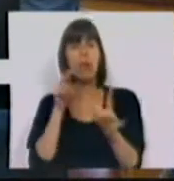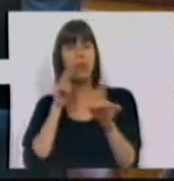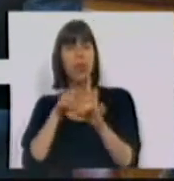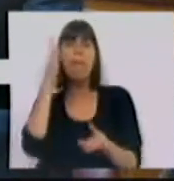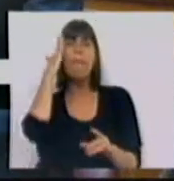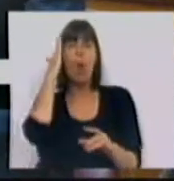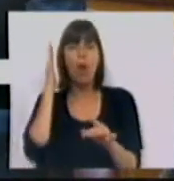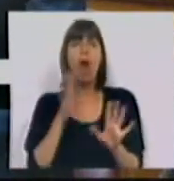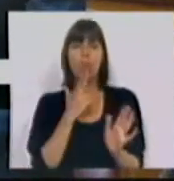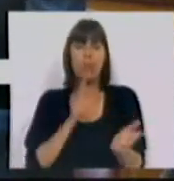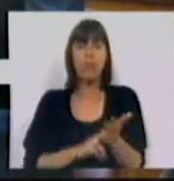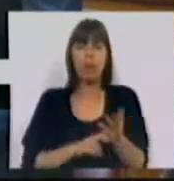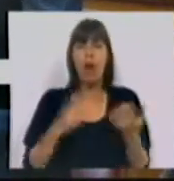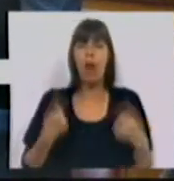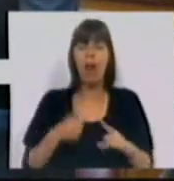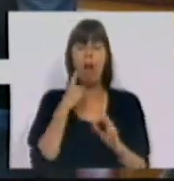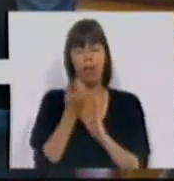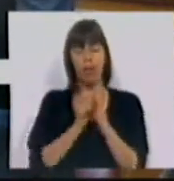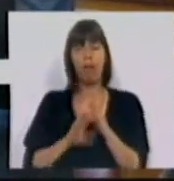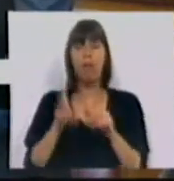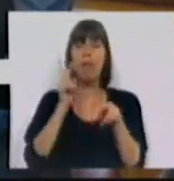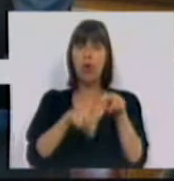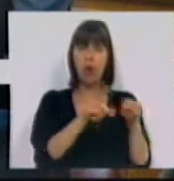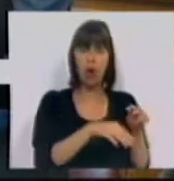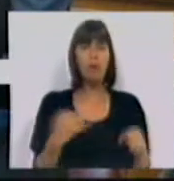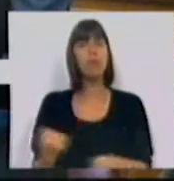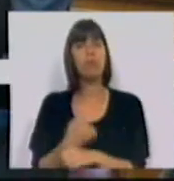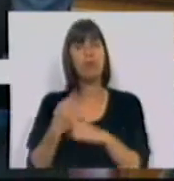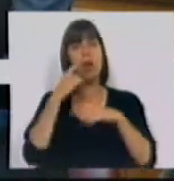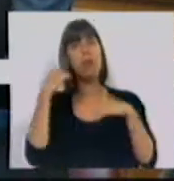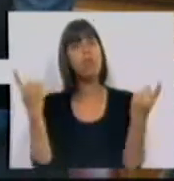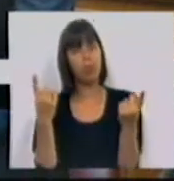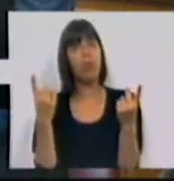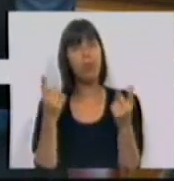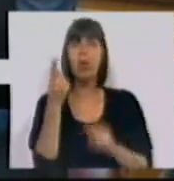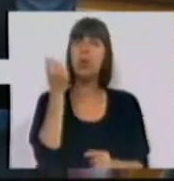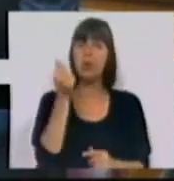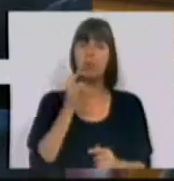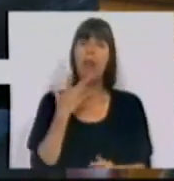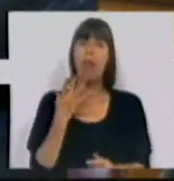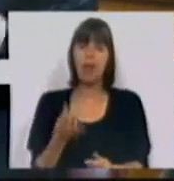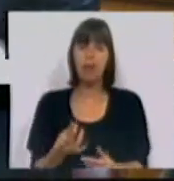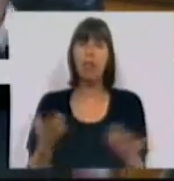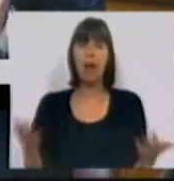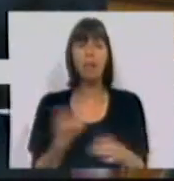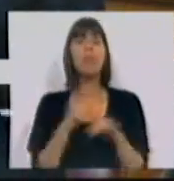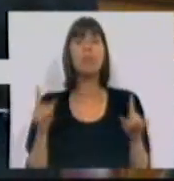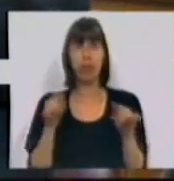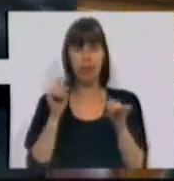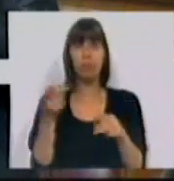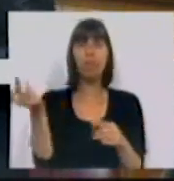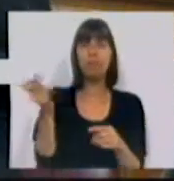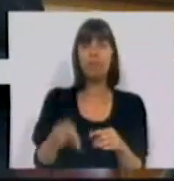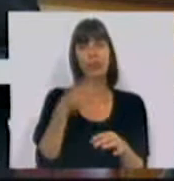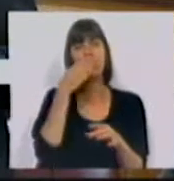moral há todas as razões para devolver esses cortes aos funcionários públicos no subsídio de Natal. Porque isso decorre